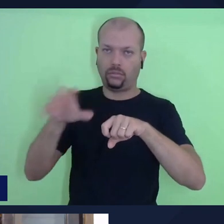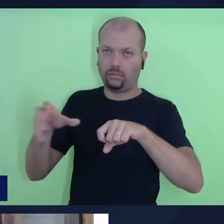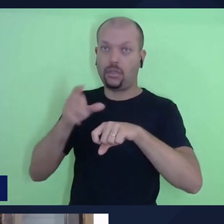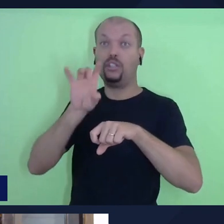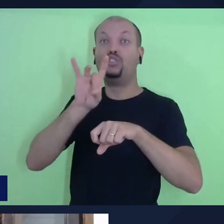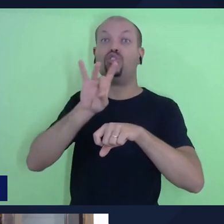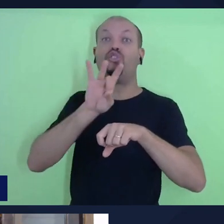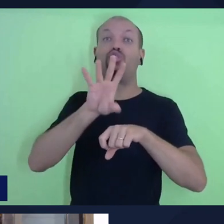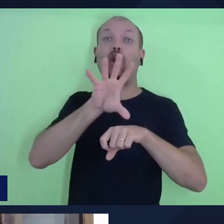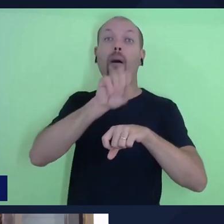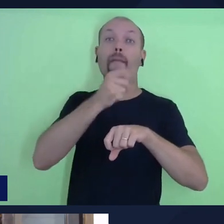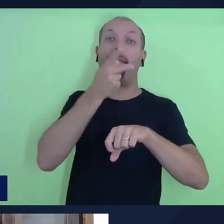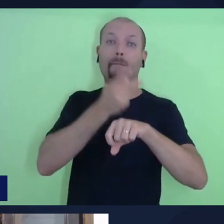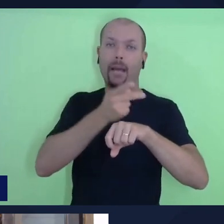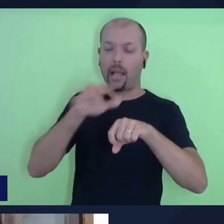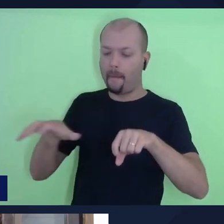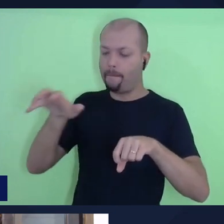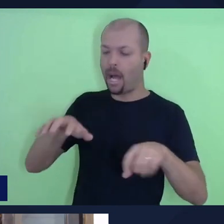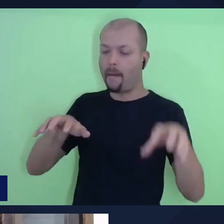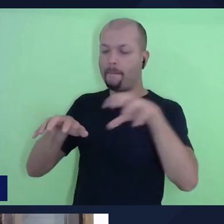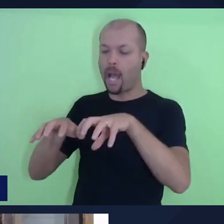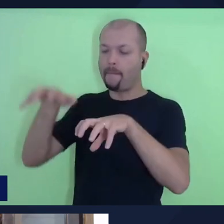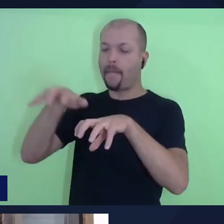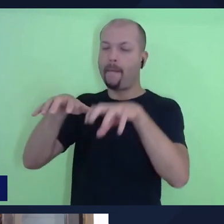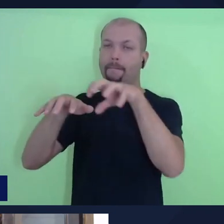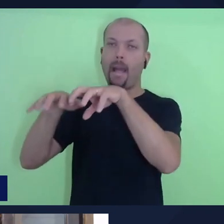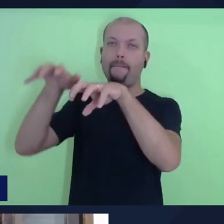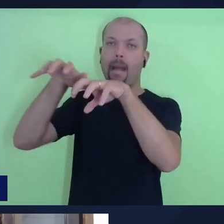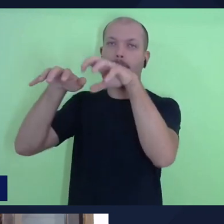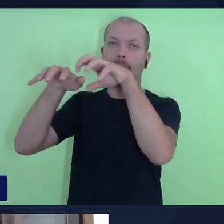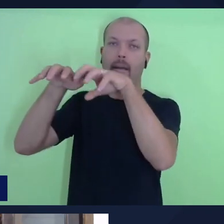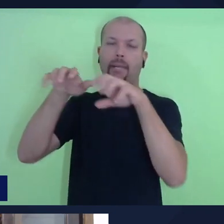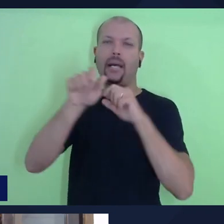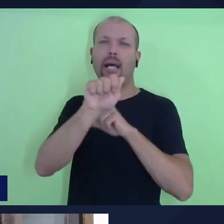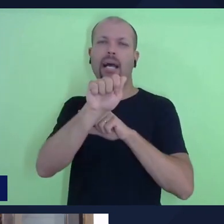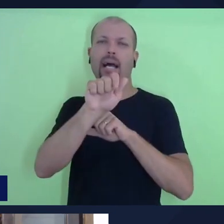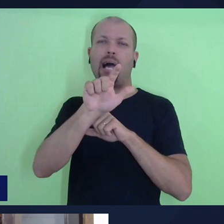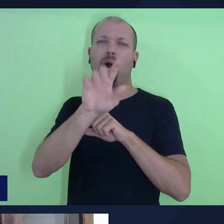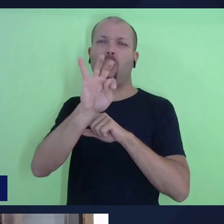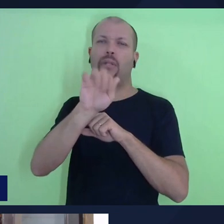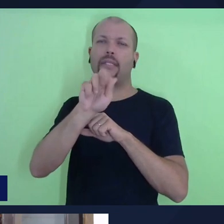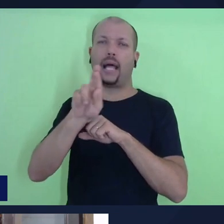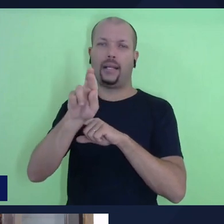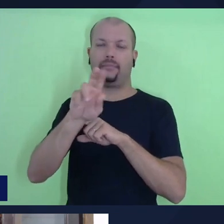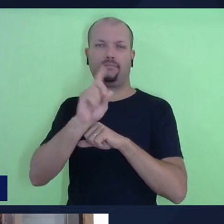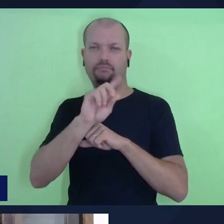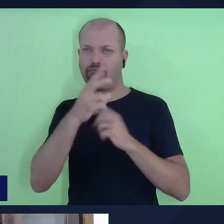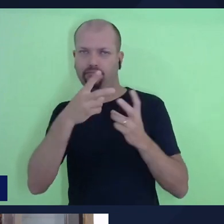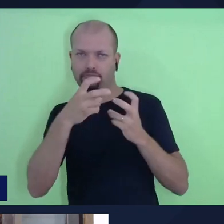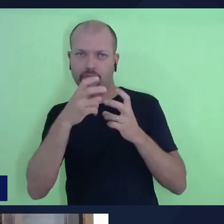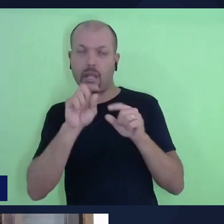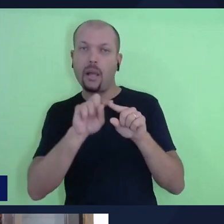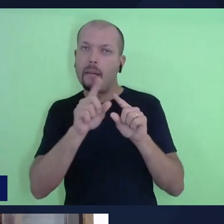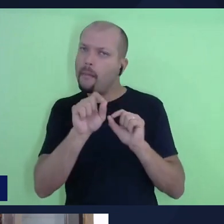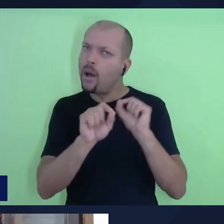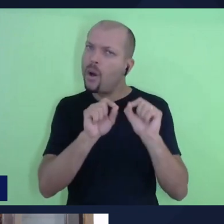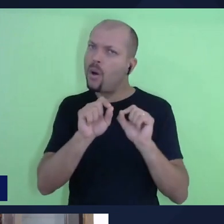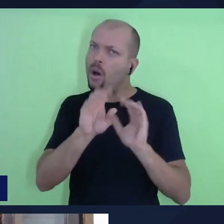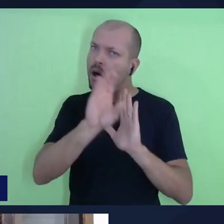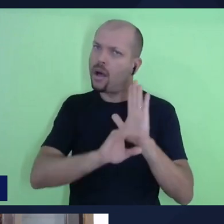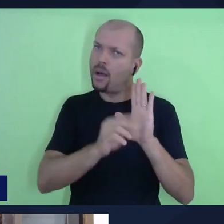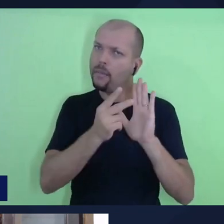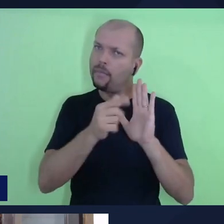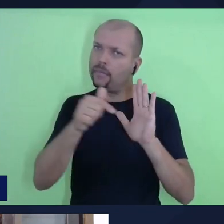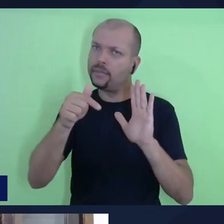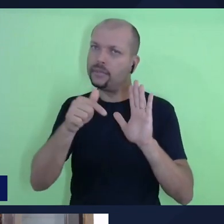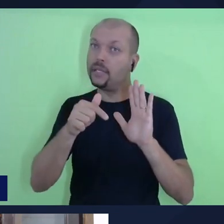edificarás o altar. A gente não percebe de maneira clara, mas aqui no capítulo 27 é dada